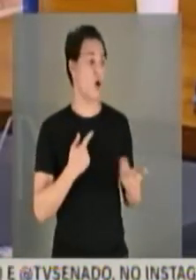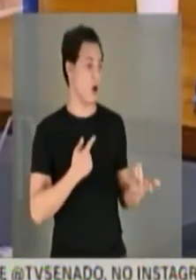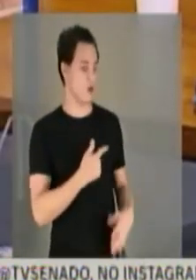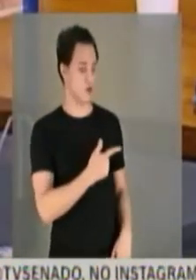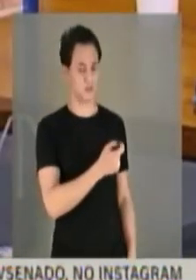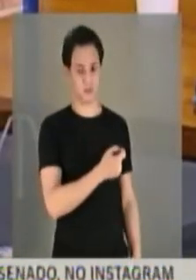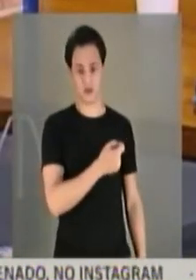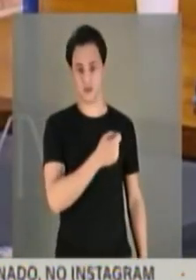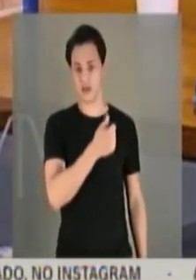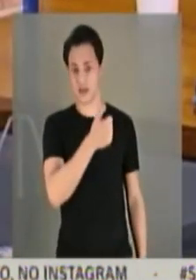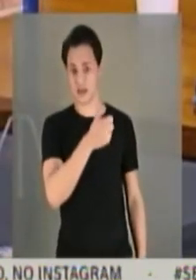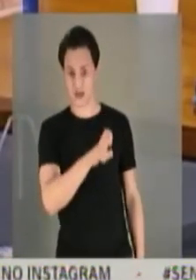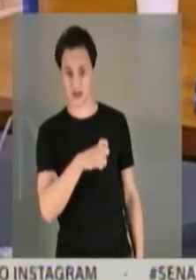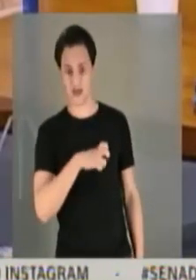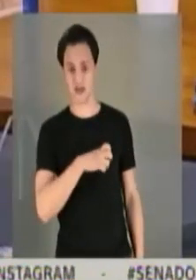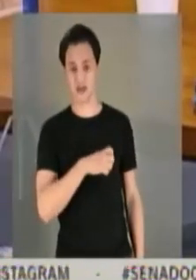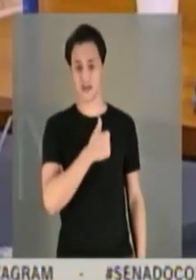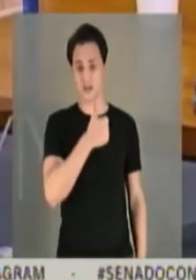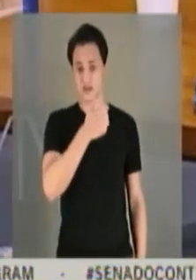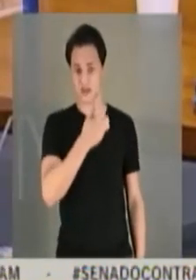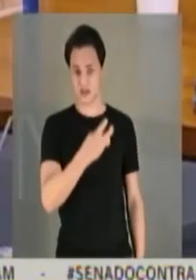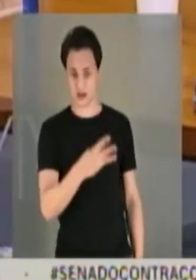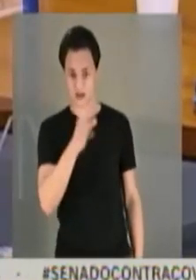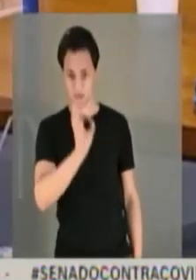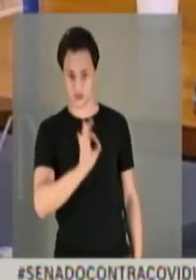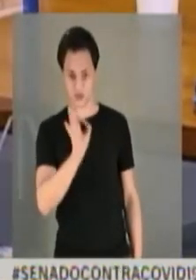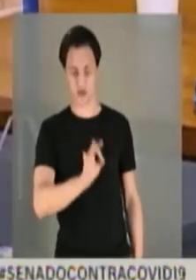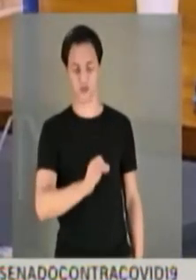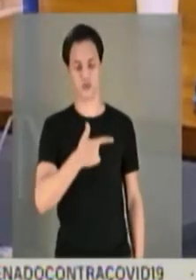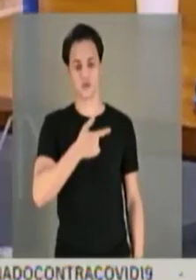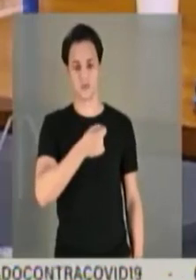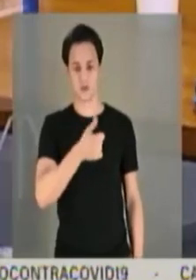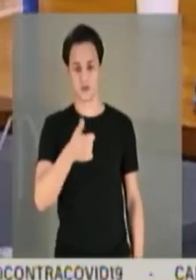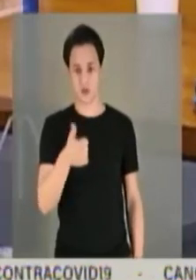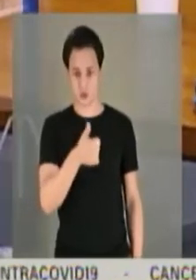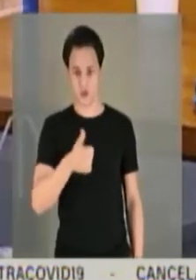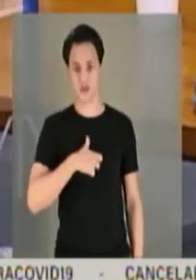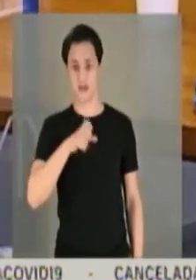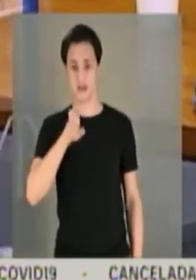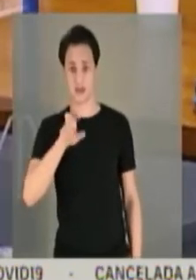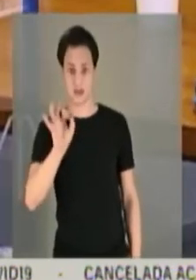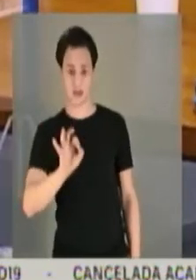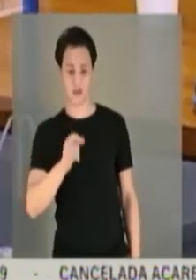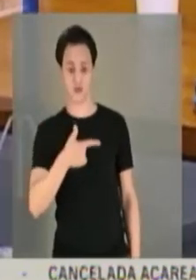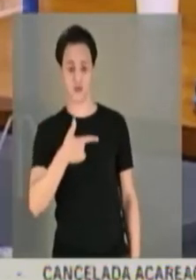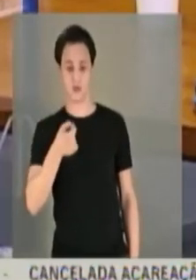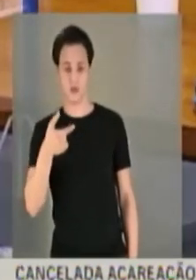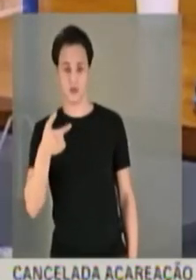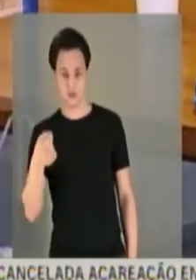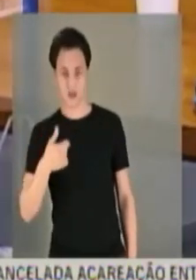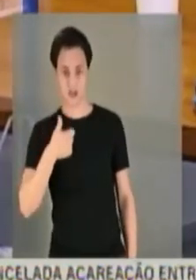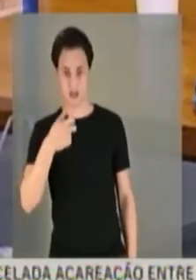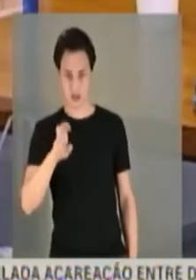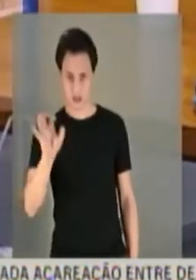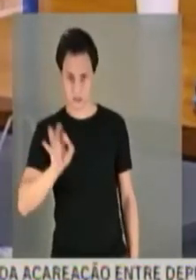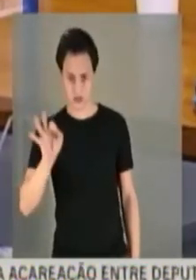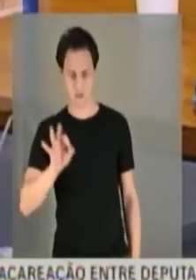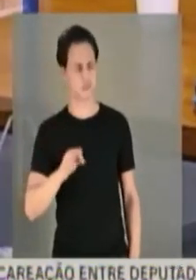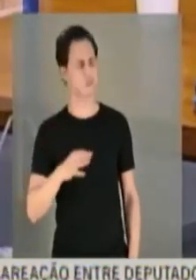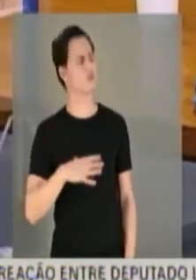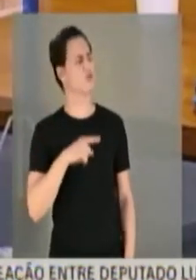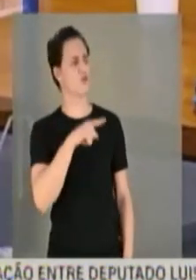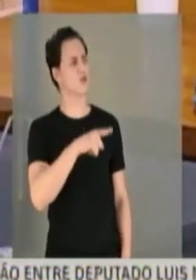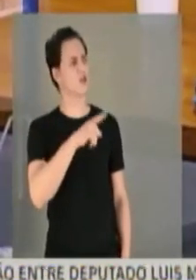2016, 4%. 2018, 11%, 2019, 5%. 2020, 15%. Vossa senhoria simplesmente não fez, sabe por quê?